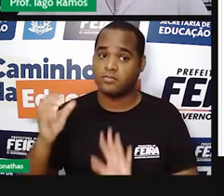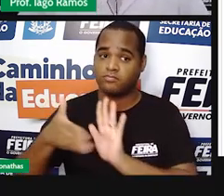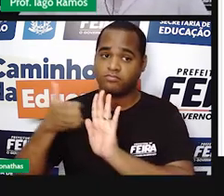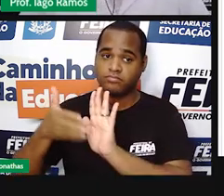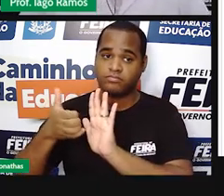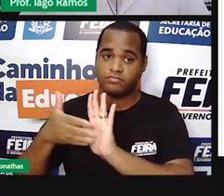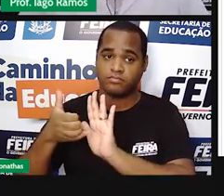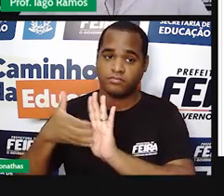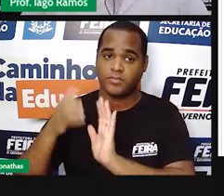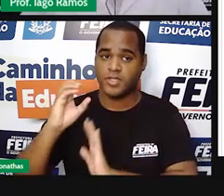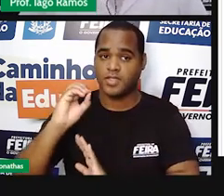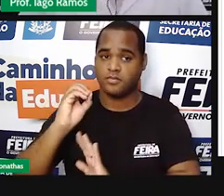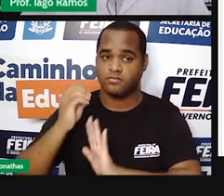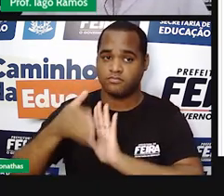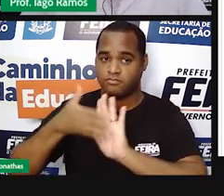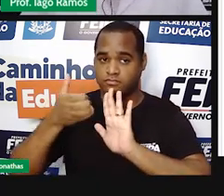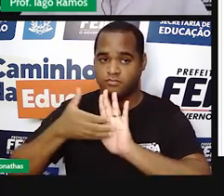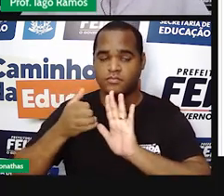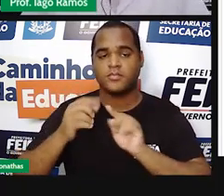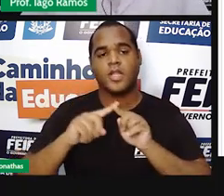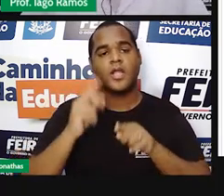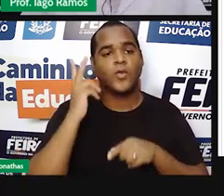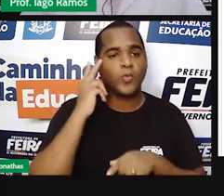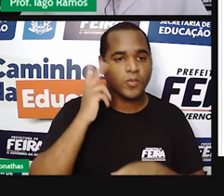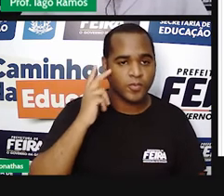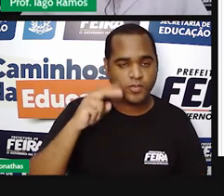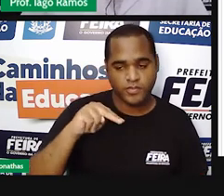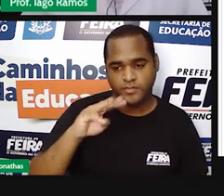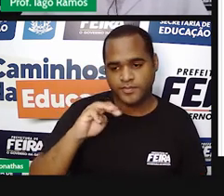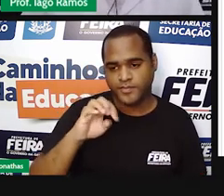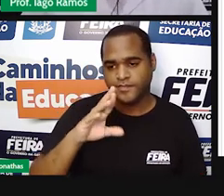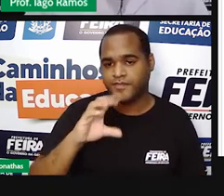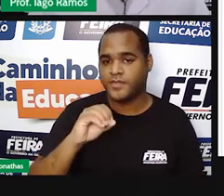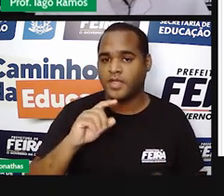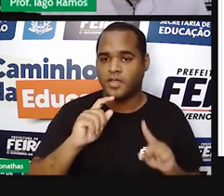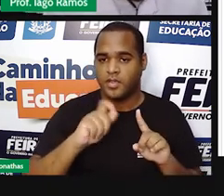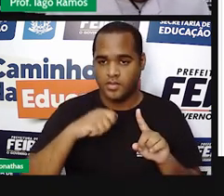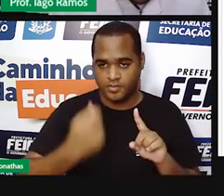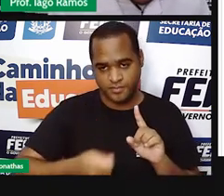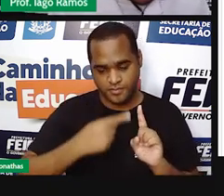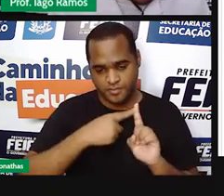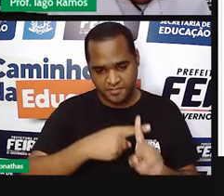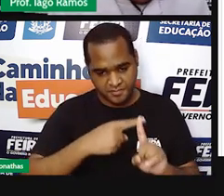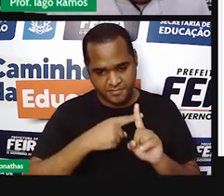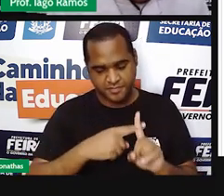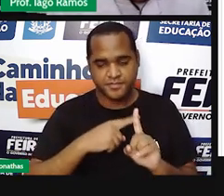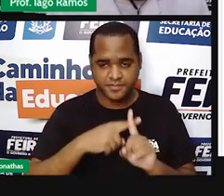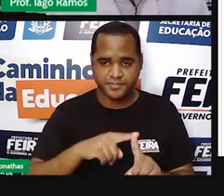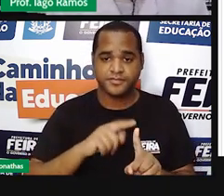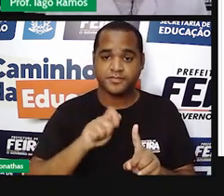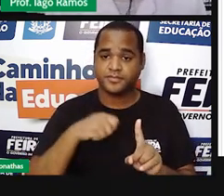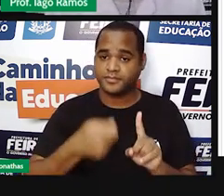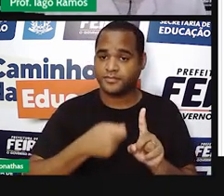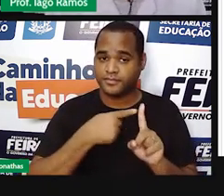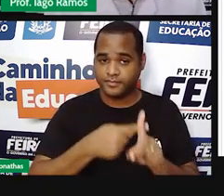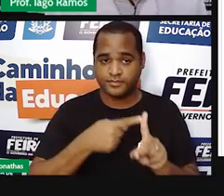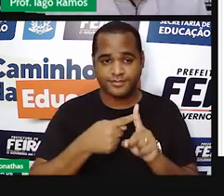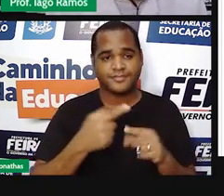claro, né? Os números naturais são números positivos, né? Os números naturais unidos